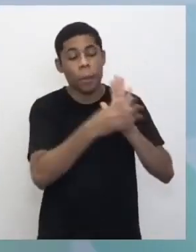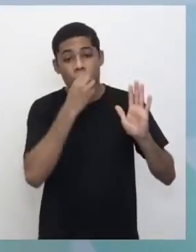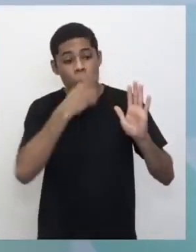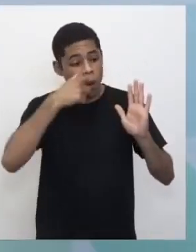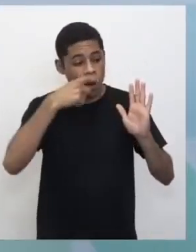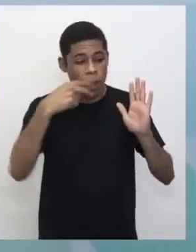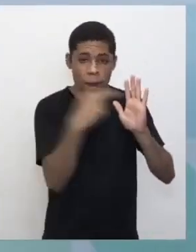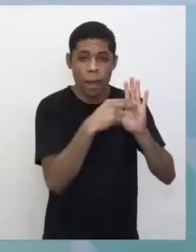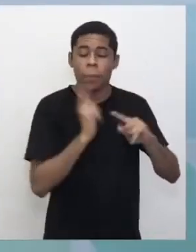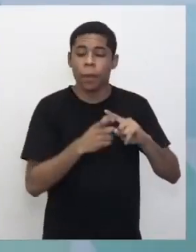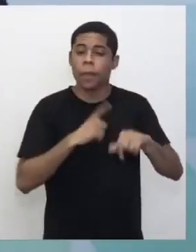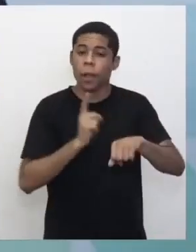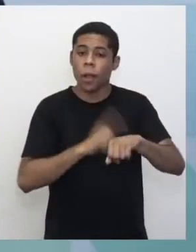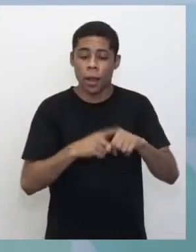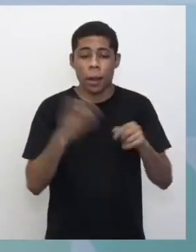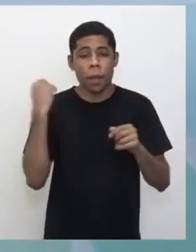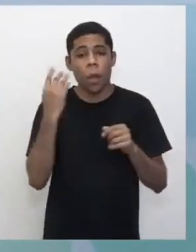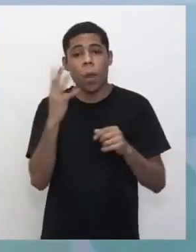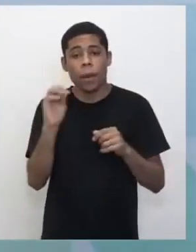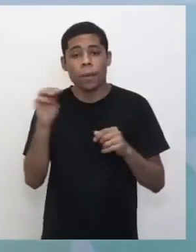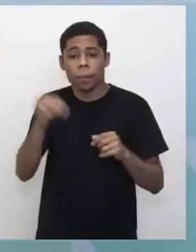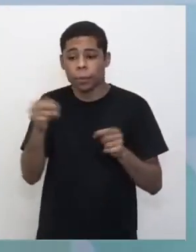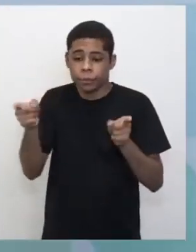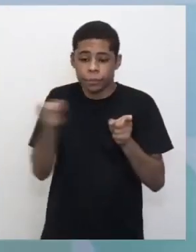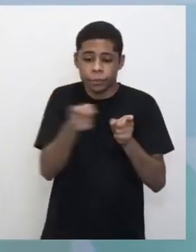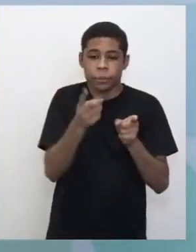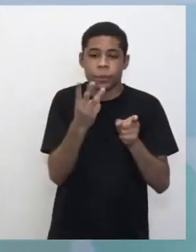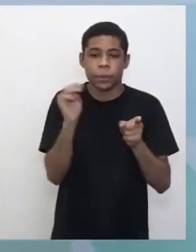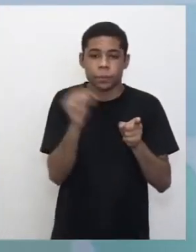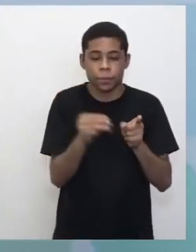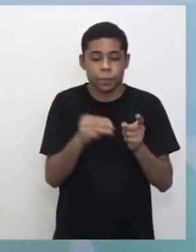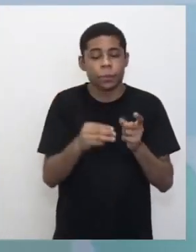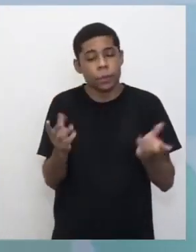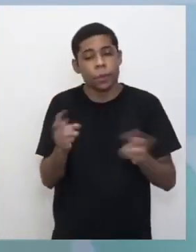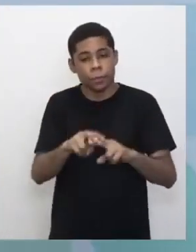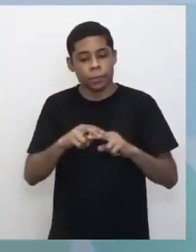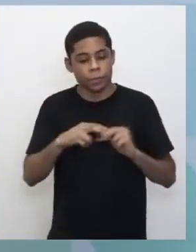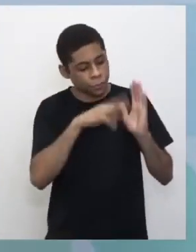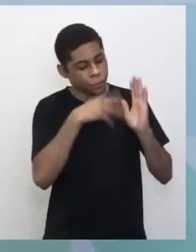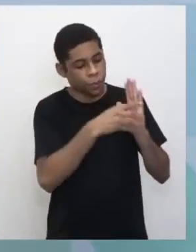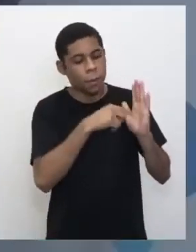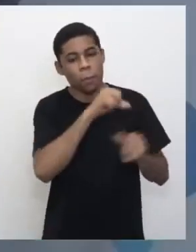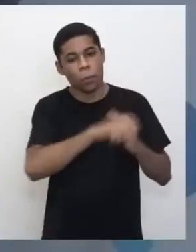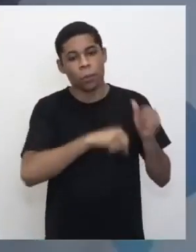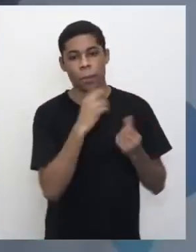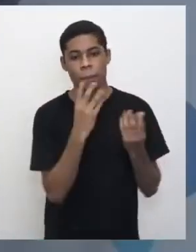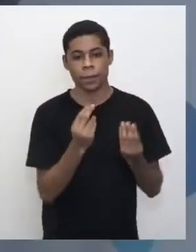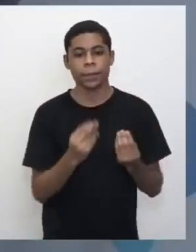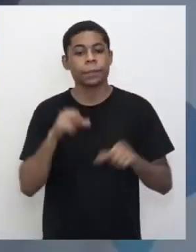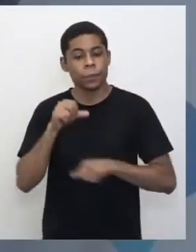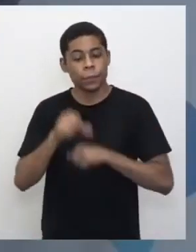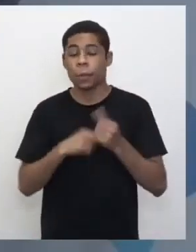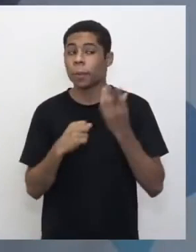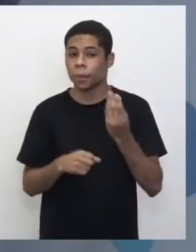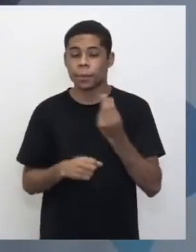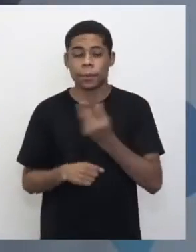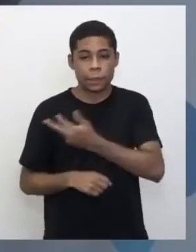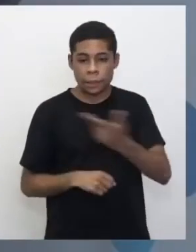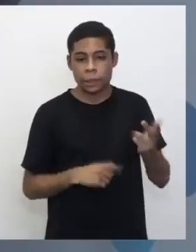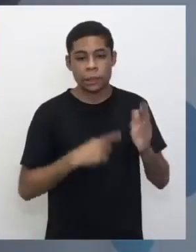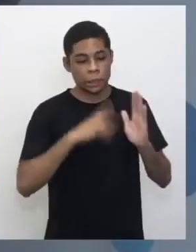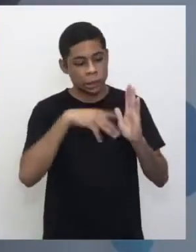mudaram um pouquinho o horário, a gente tem 30 minutos só, então, o quadro também foi mudado ali, né, Fabi? Exato, né, mudamos ali, né, de